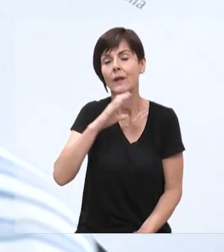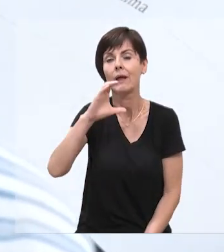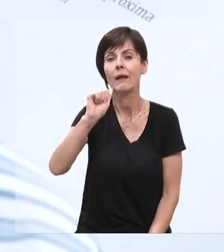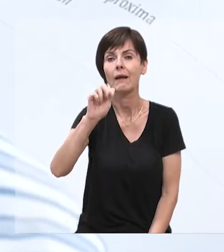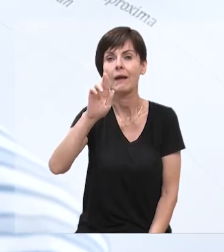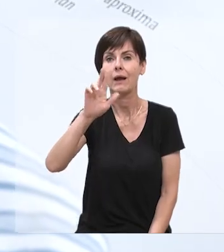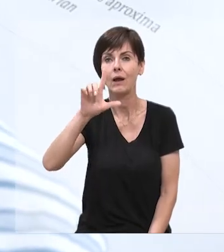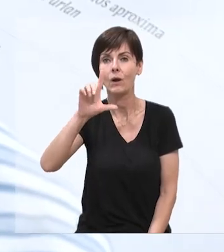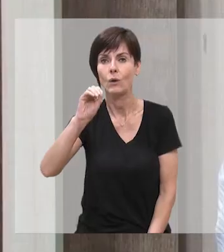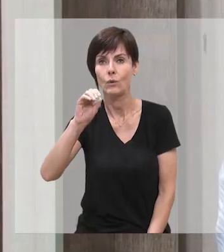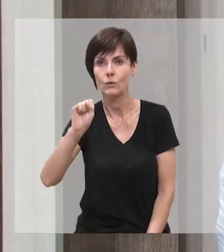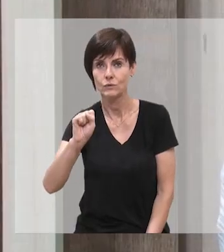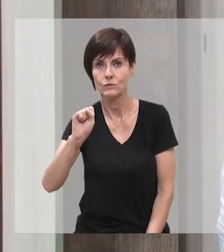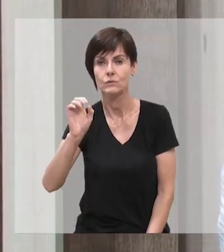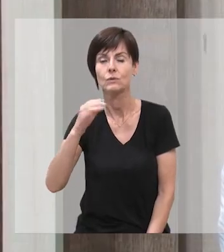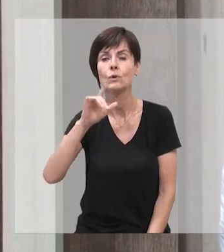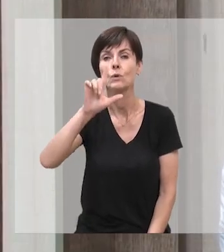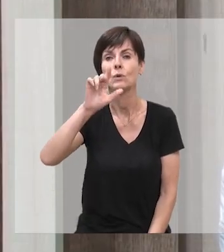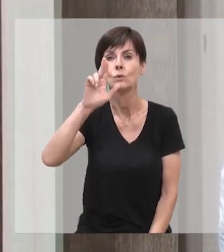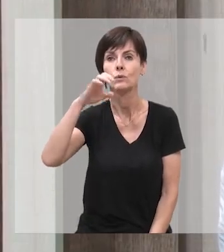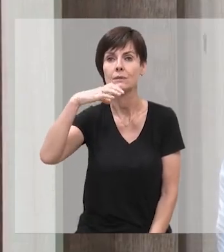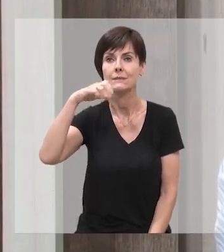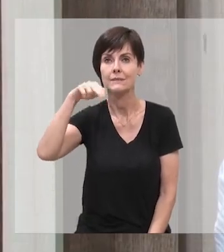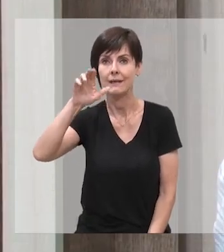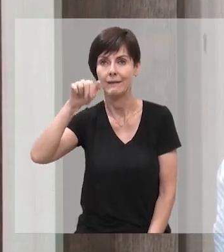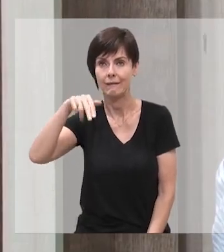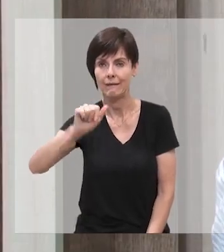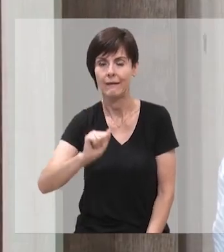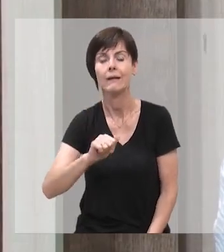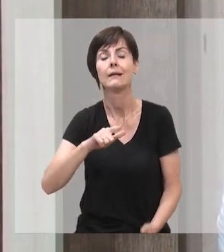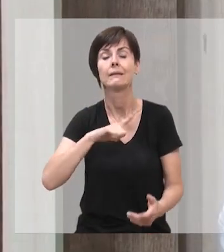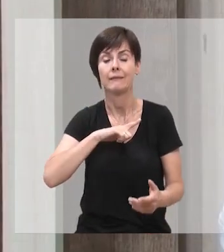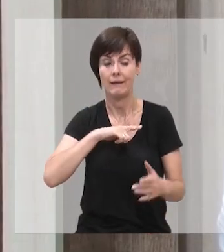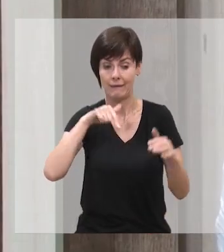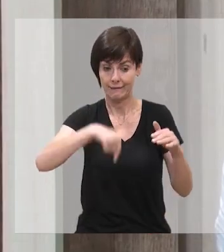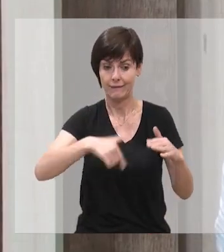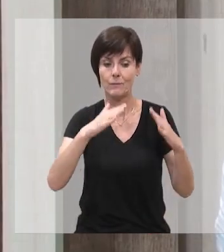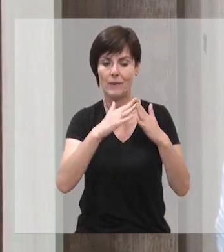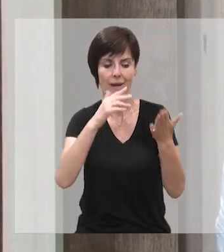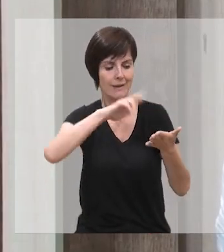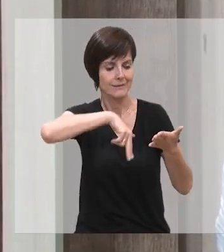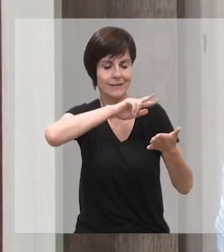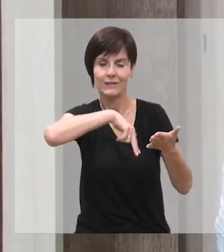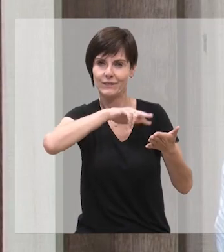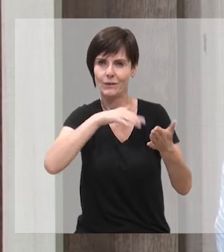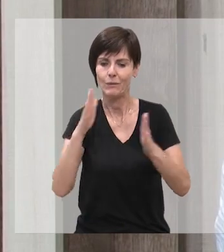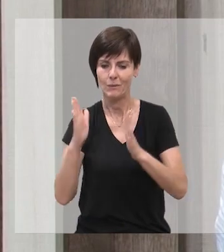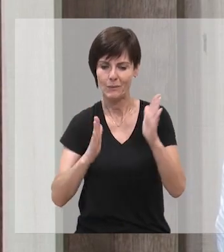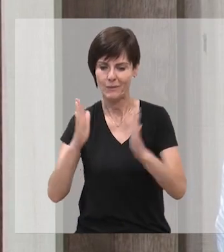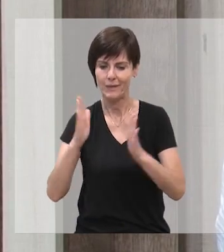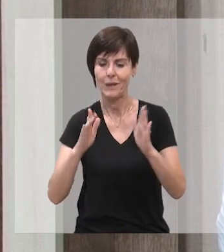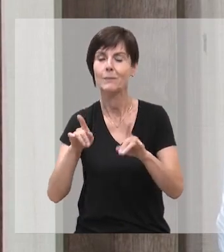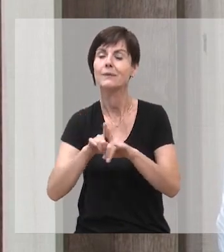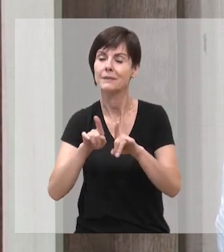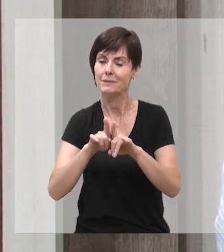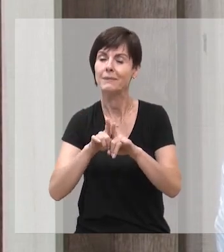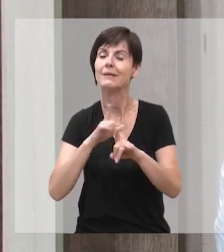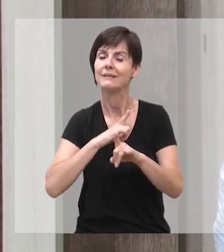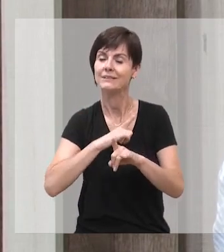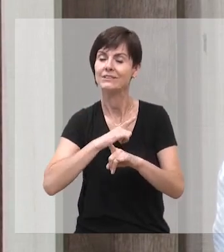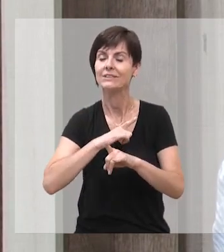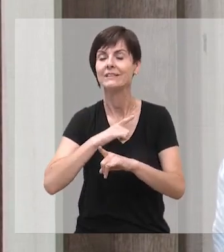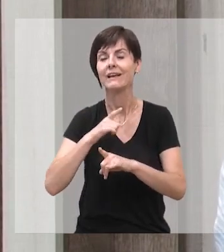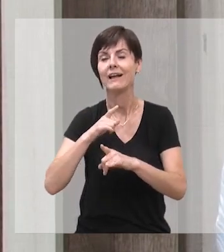Lucena, que a propósito nós temos uma casa de leitura aqui na Câmara, que durante um tempo também